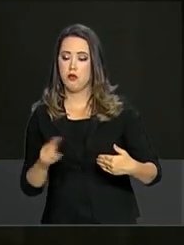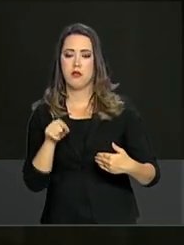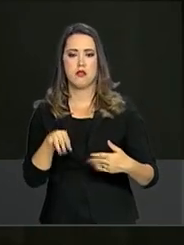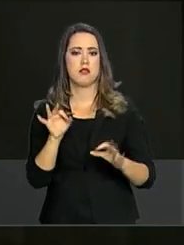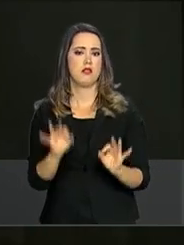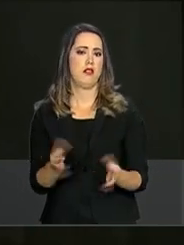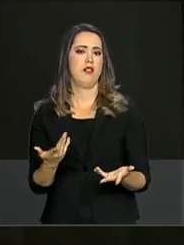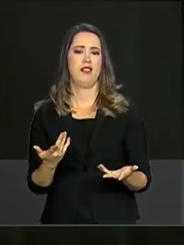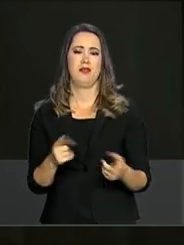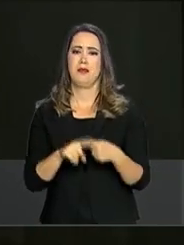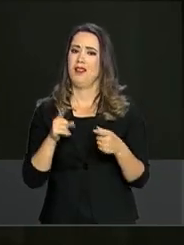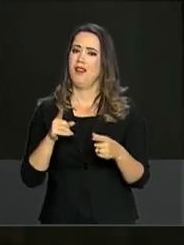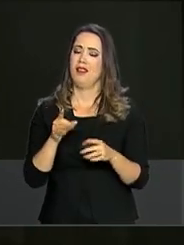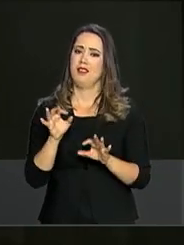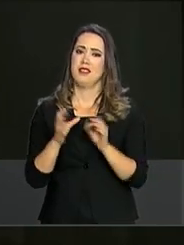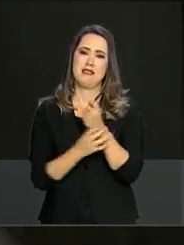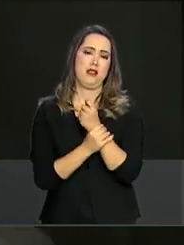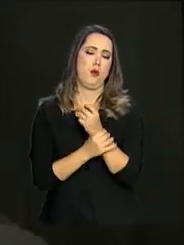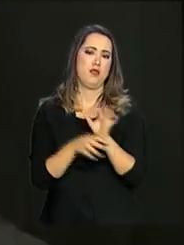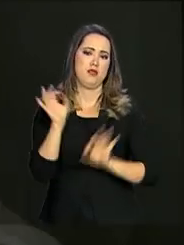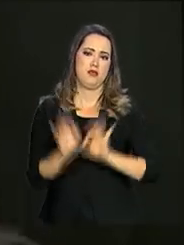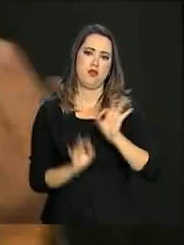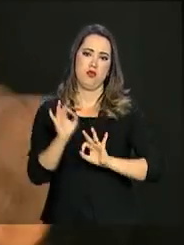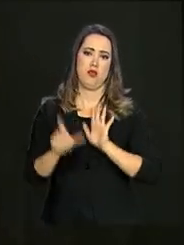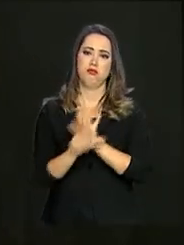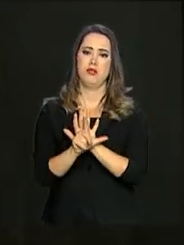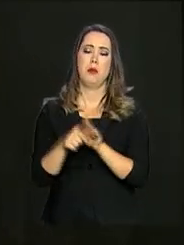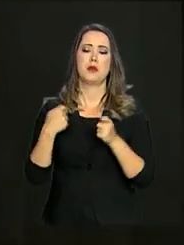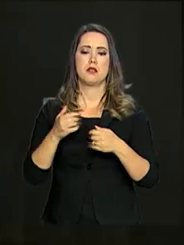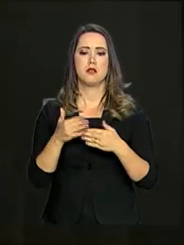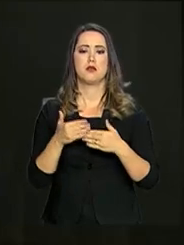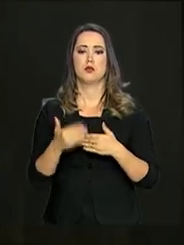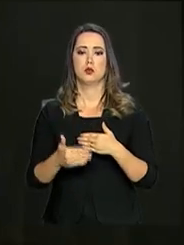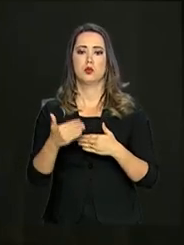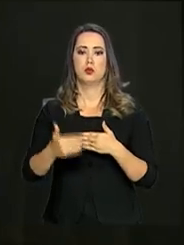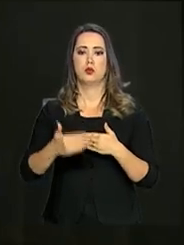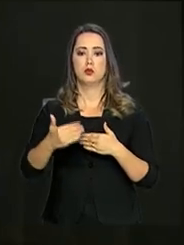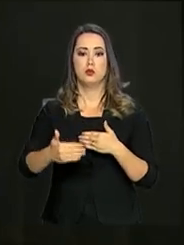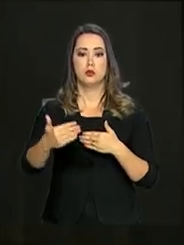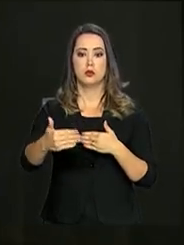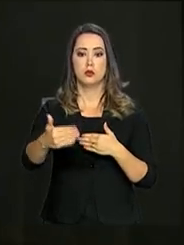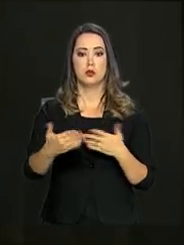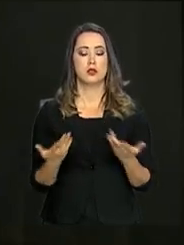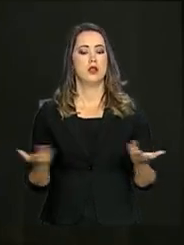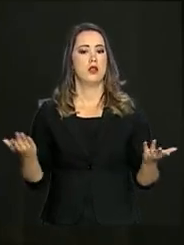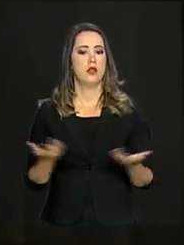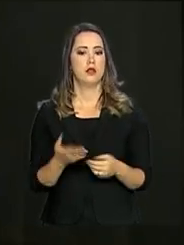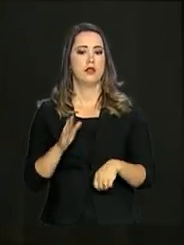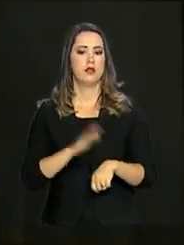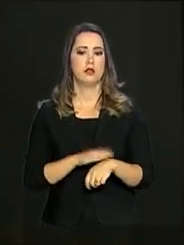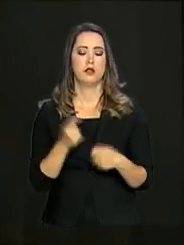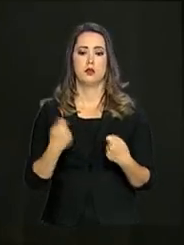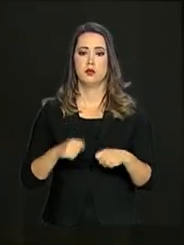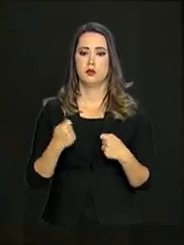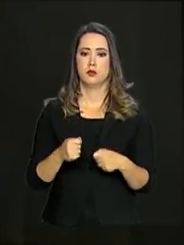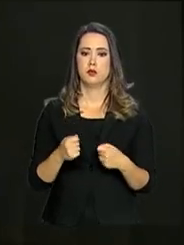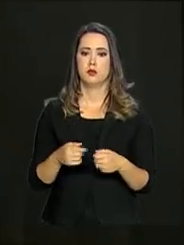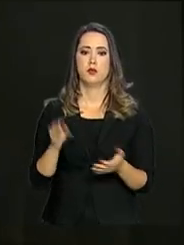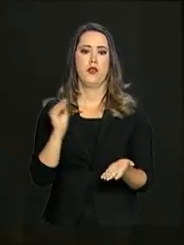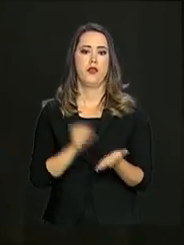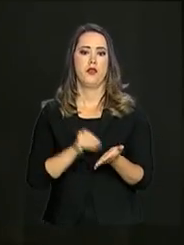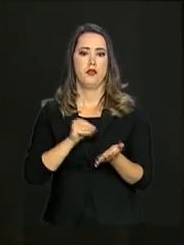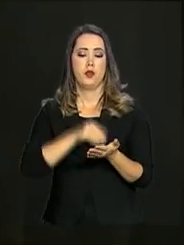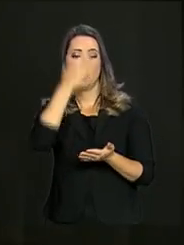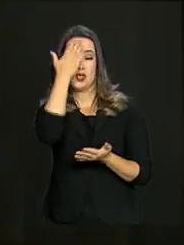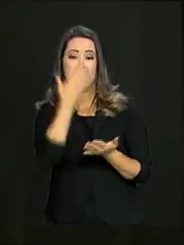pública não tem tempo determinado para a solução. Ela precisa de muito tempo. Então, intervenção era para tamponar uma questão de falta